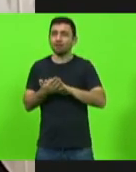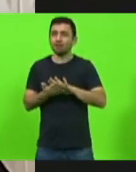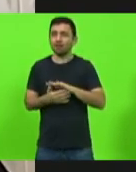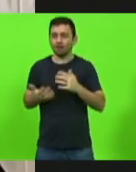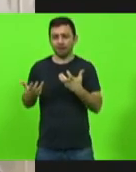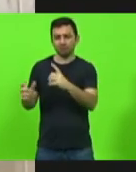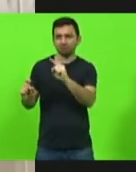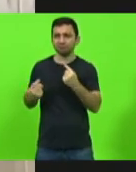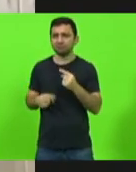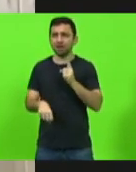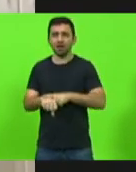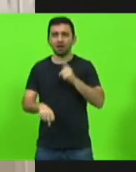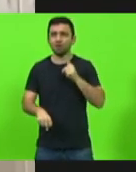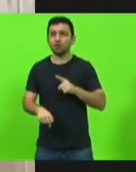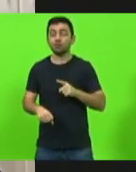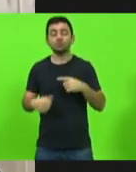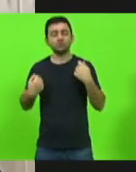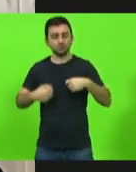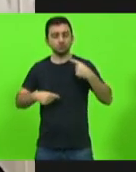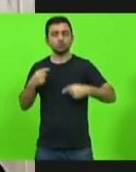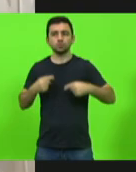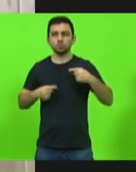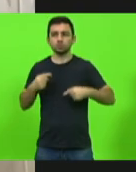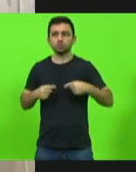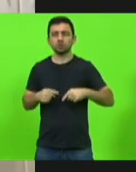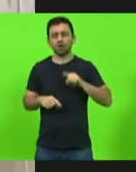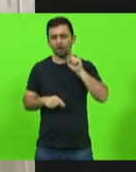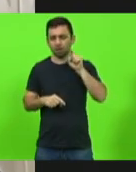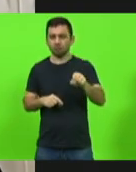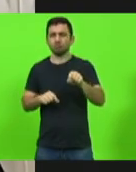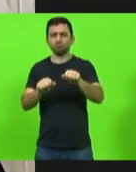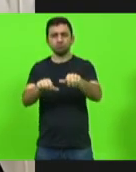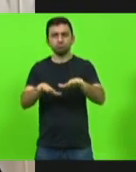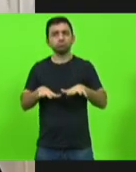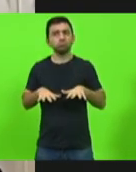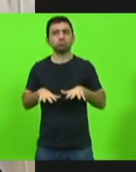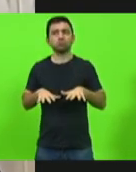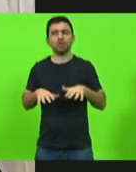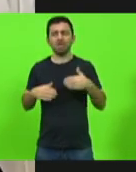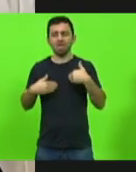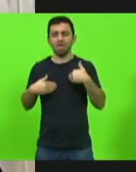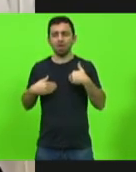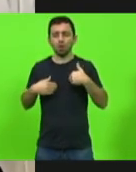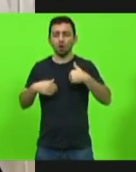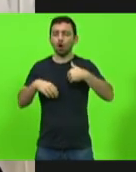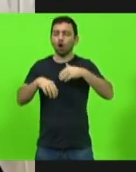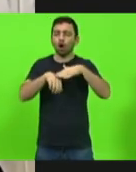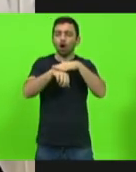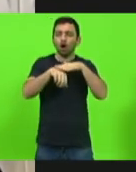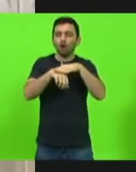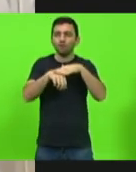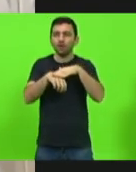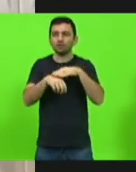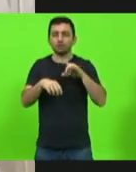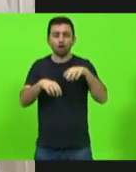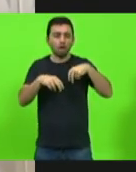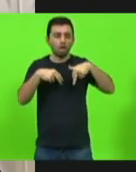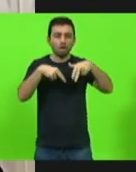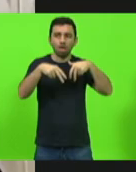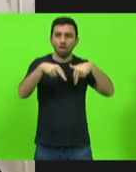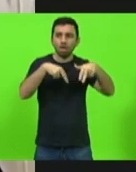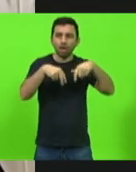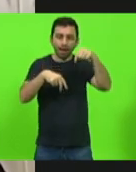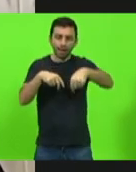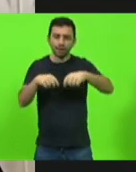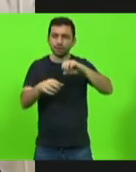vezes. Nós vamos discutir isso sim, aí no plenário. Eu não tenho conversa de corredor e de gabinete. Estou deixando isso muito claro.